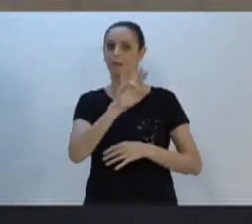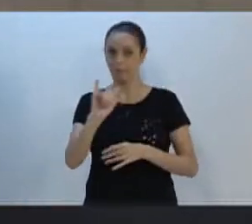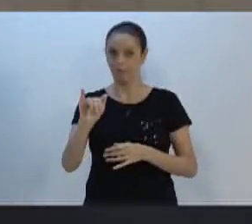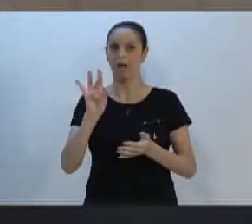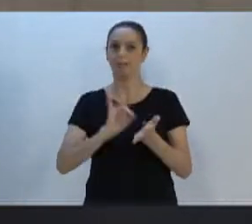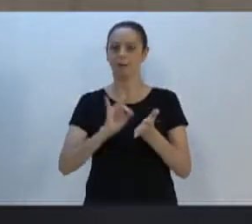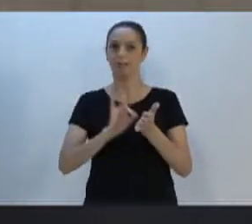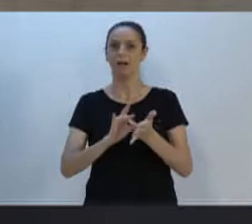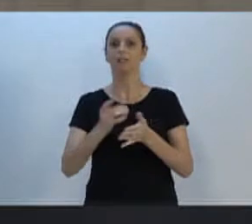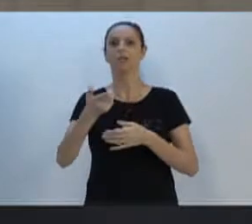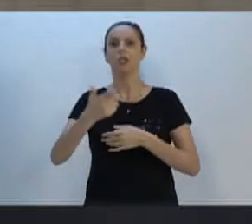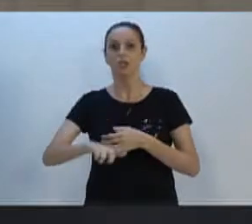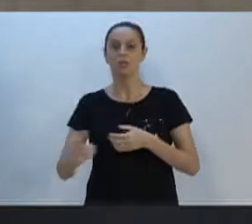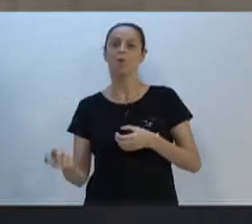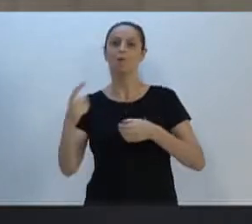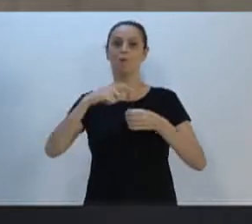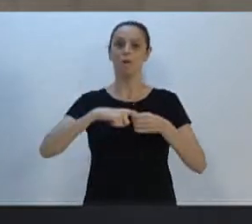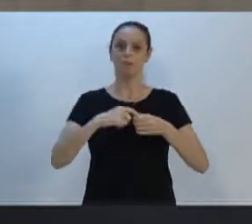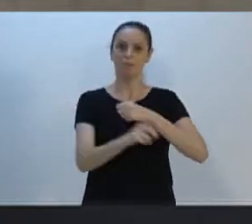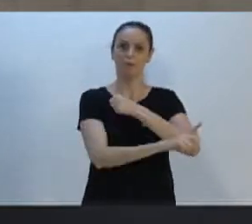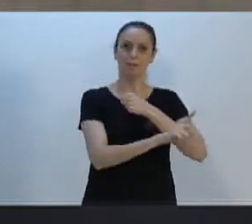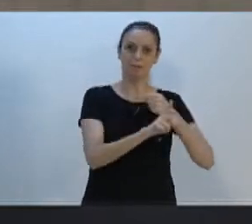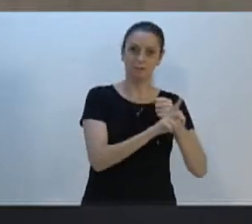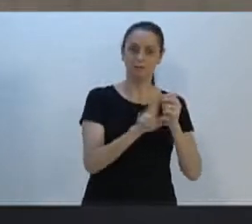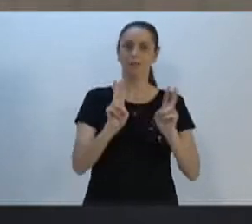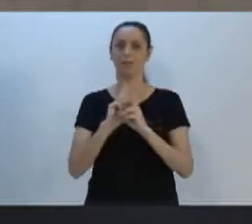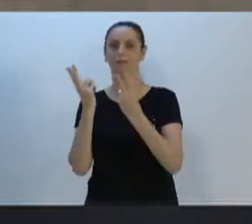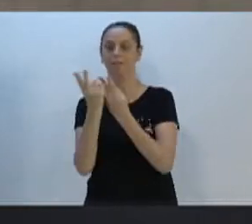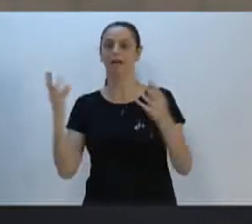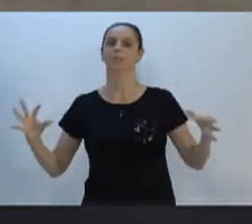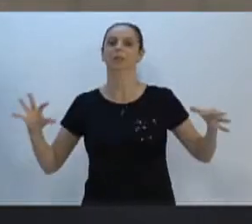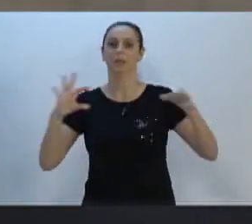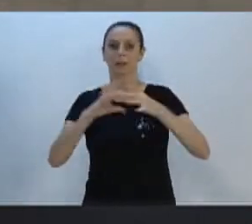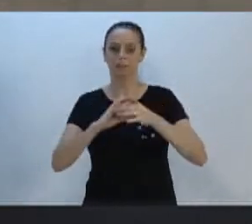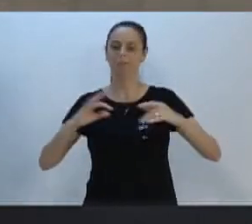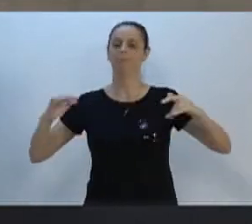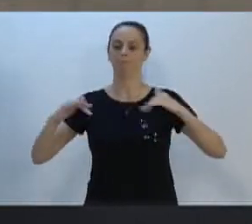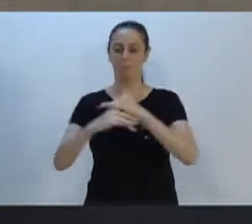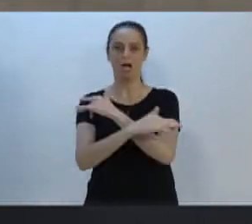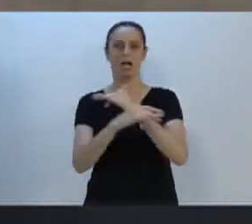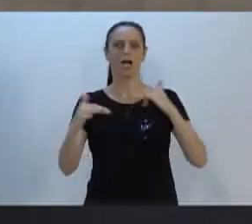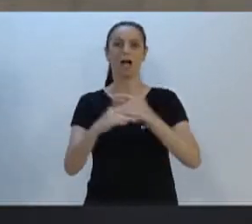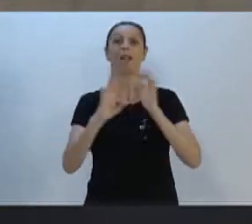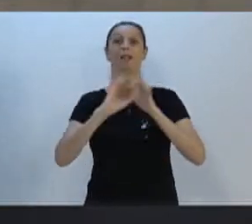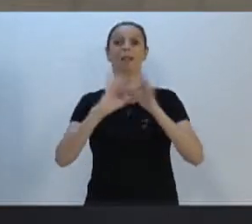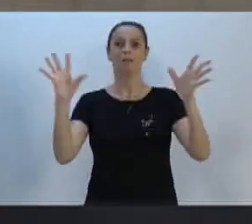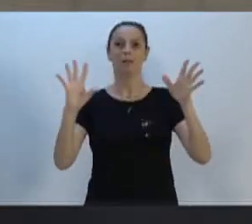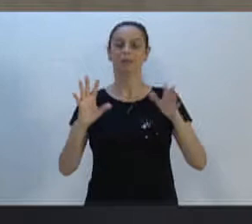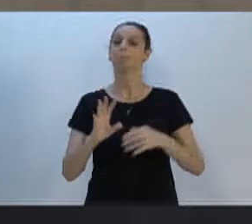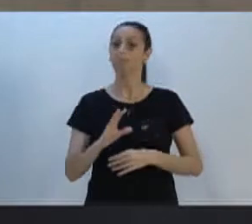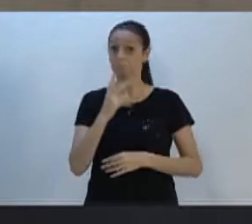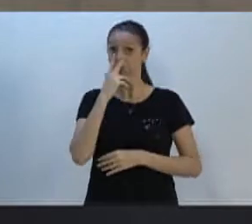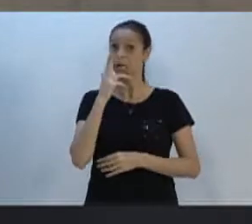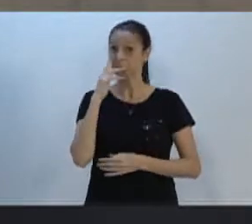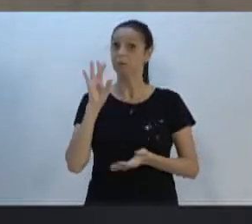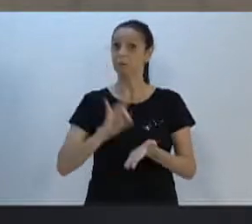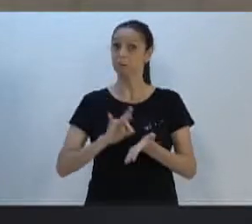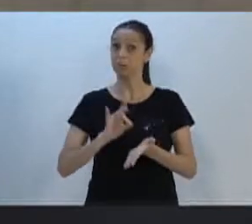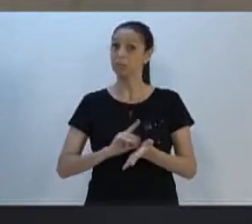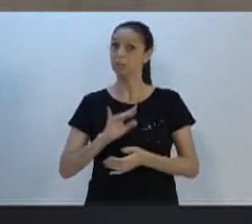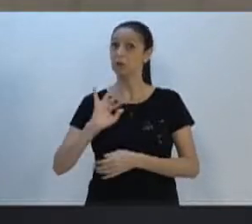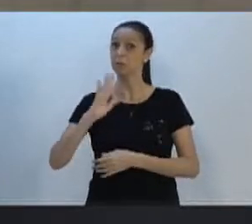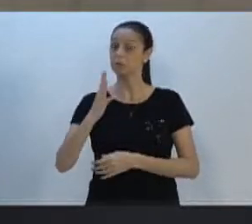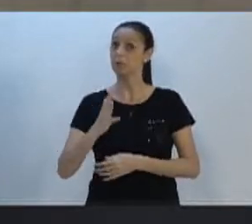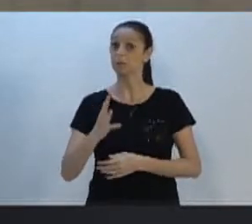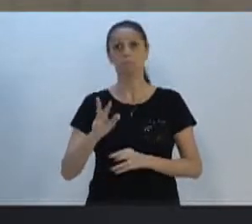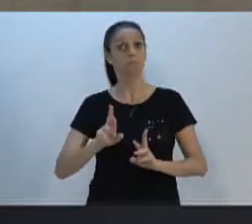interrupção, da ligação entre a Velha e o Garcia. É uma excelente notícia e que